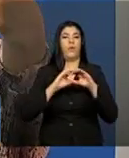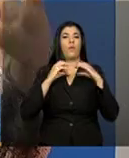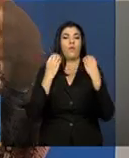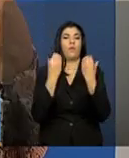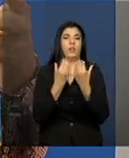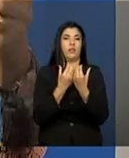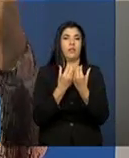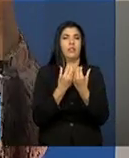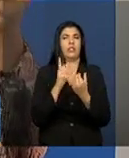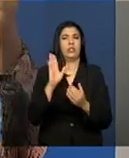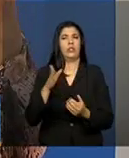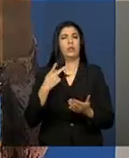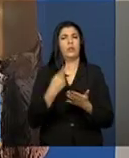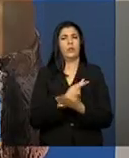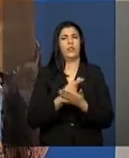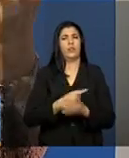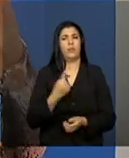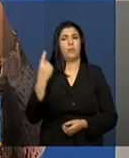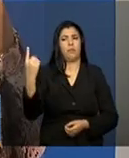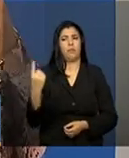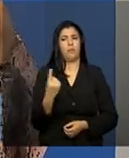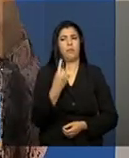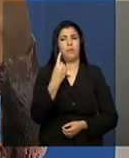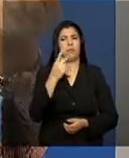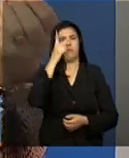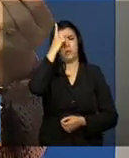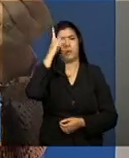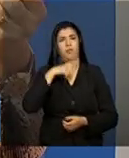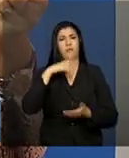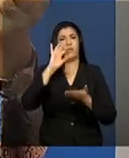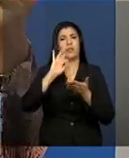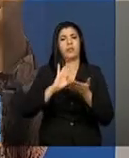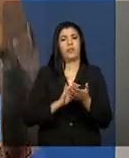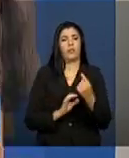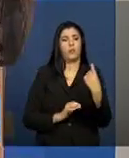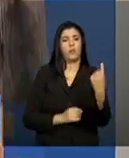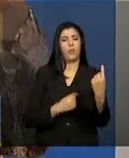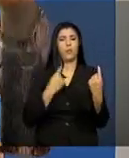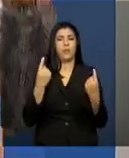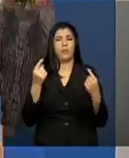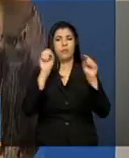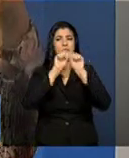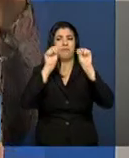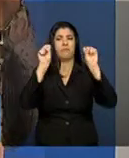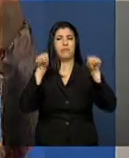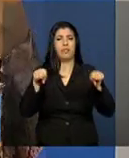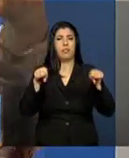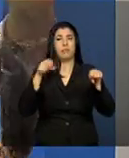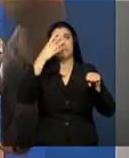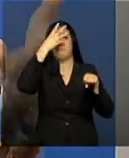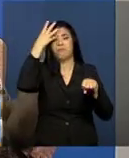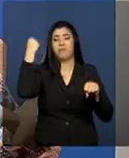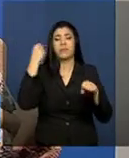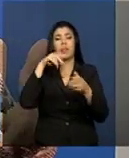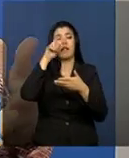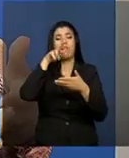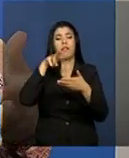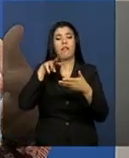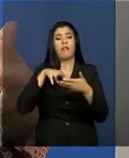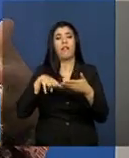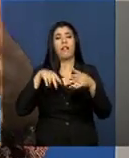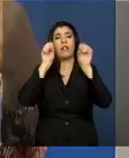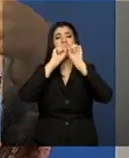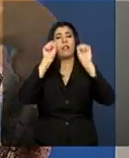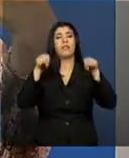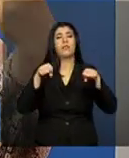Acontece em muitos casos de uma pessoa estar cadastrada em um ou no outro e não ler o termo do que está aceitando ser no